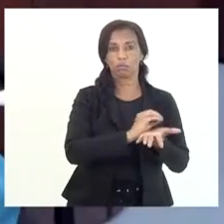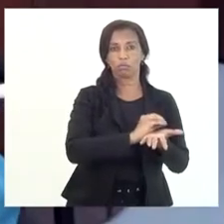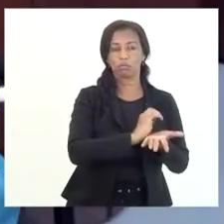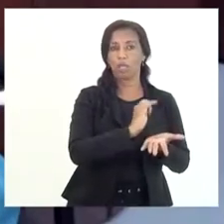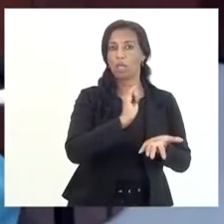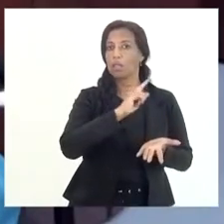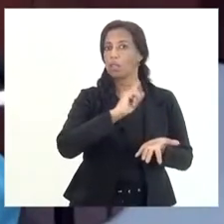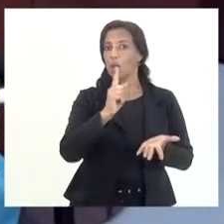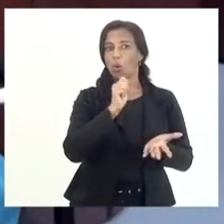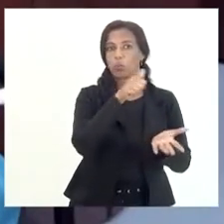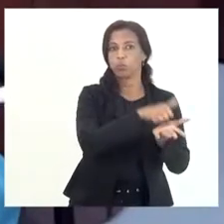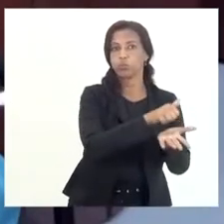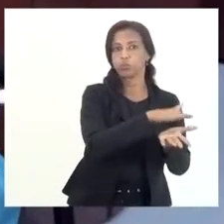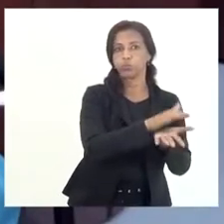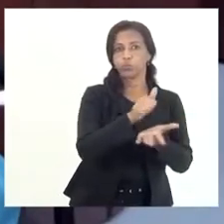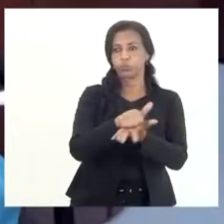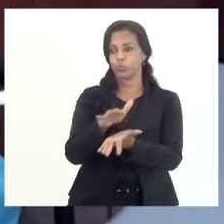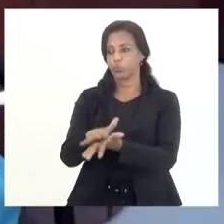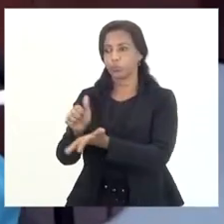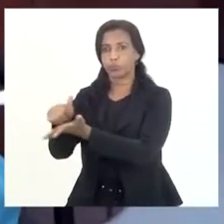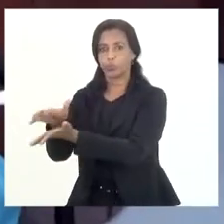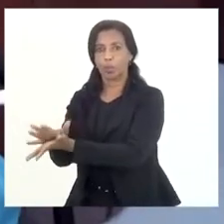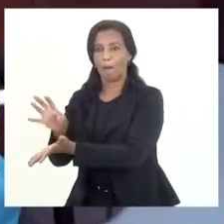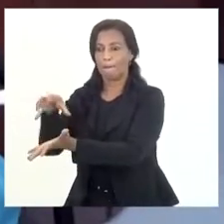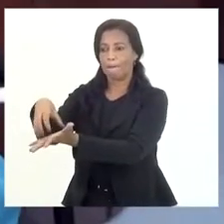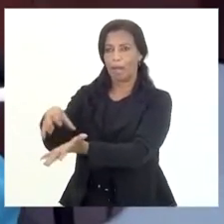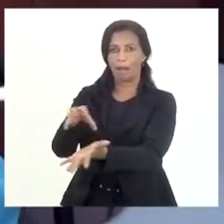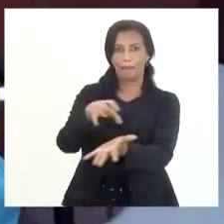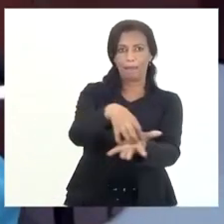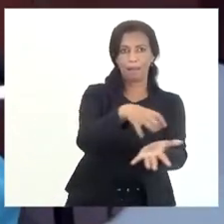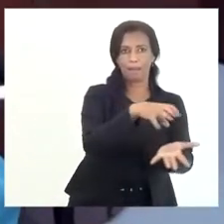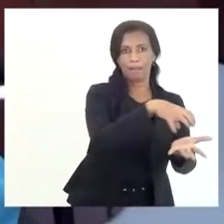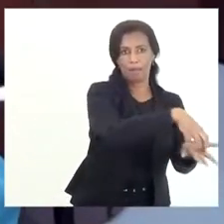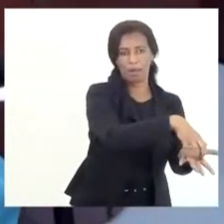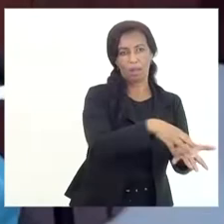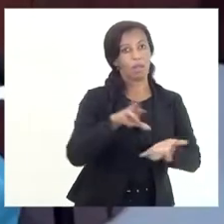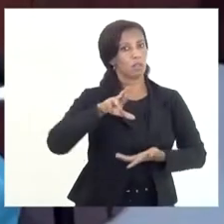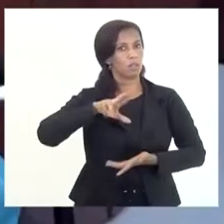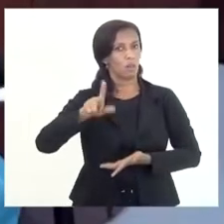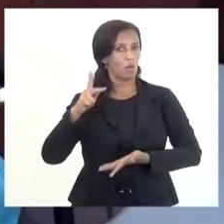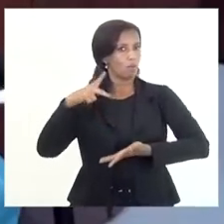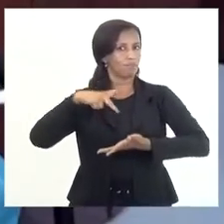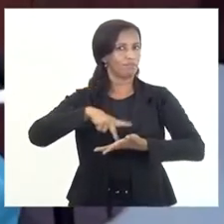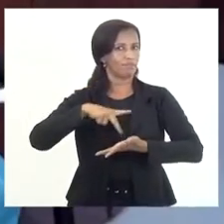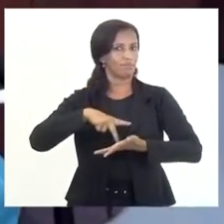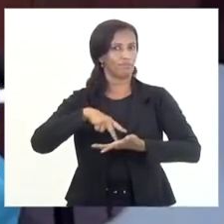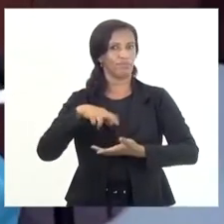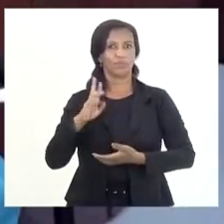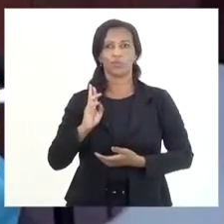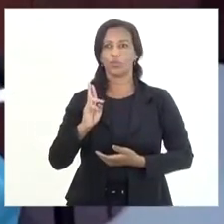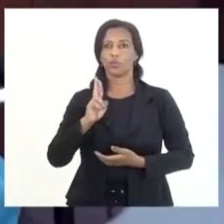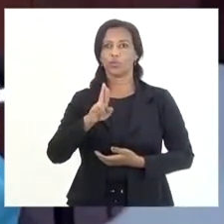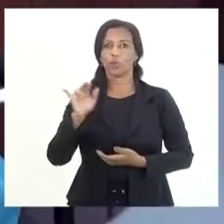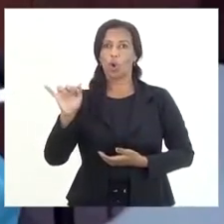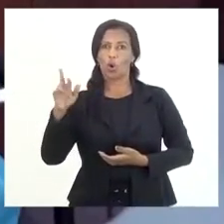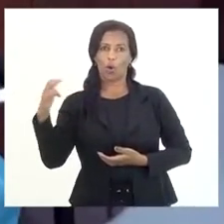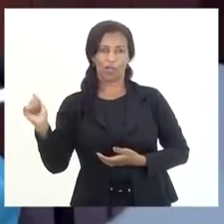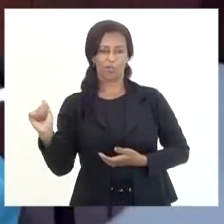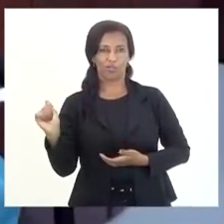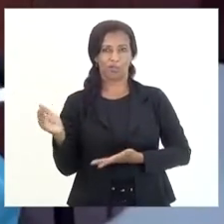são os principais, digamos assim. Então, não é exatamente a questão dos royalties que têm uma